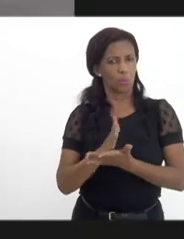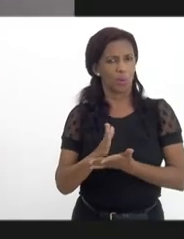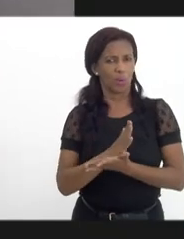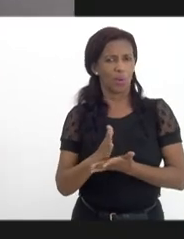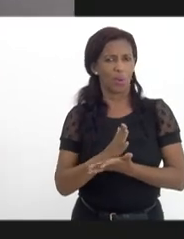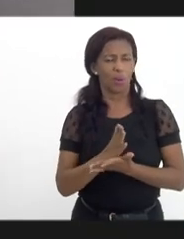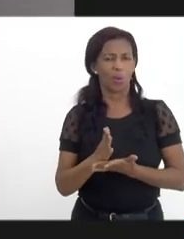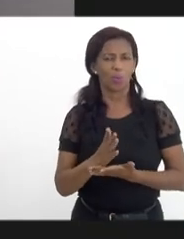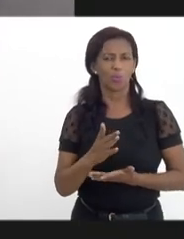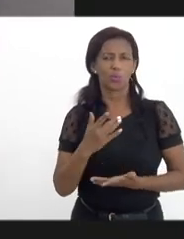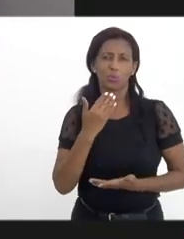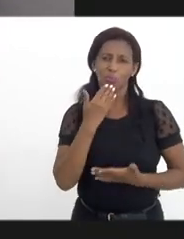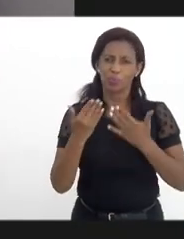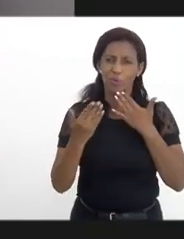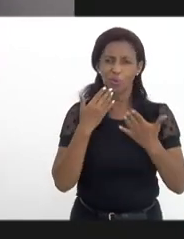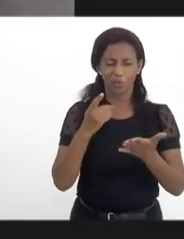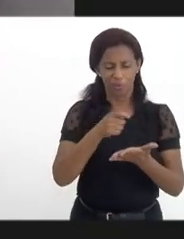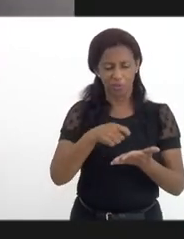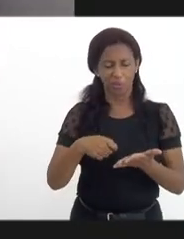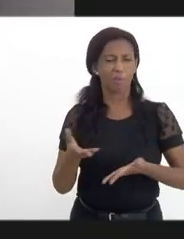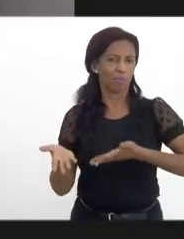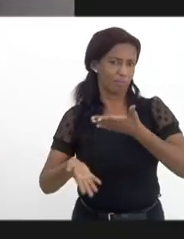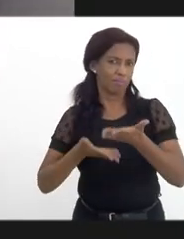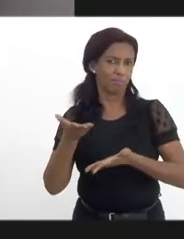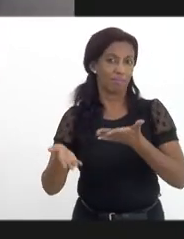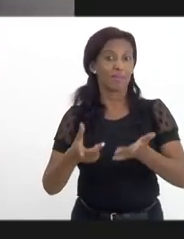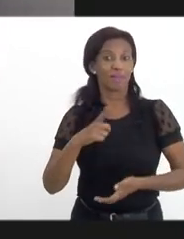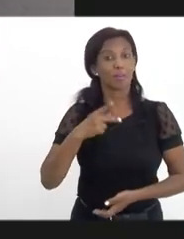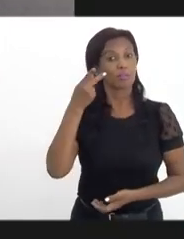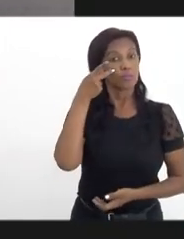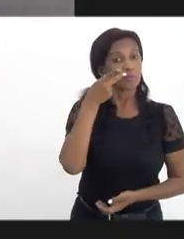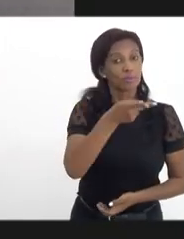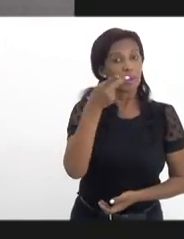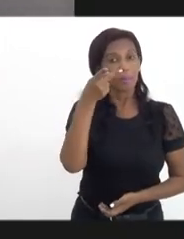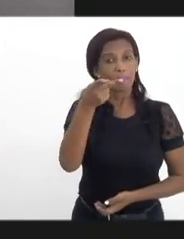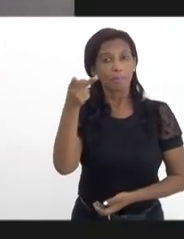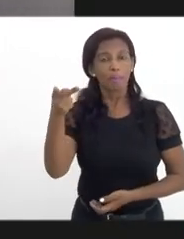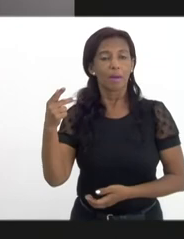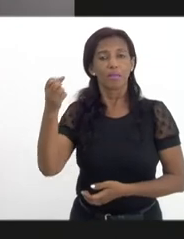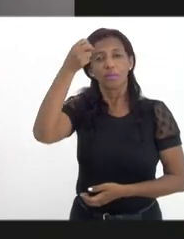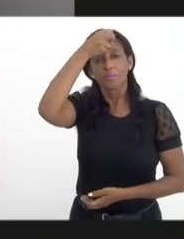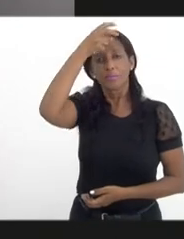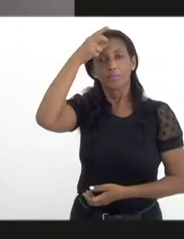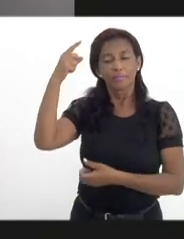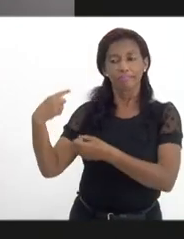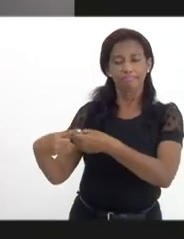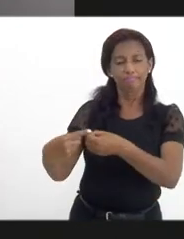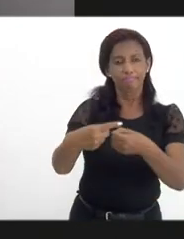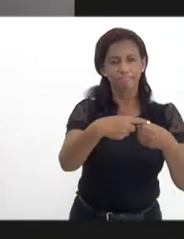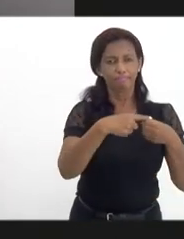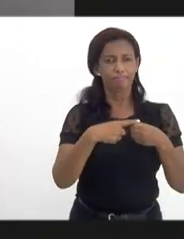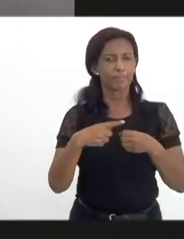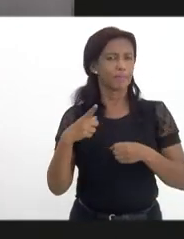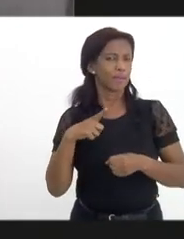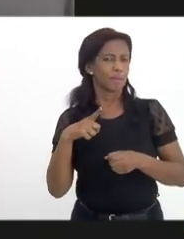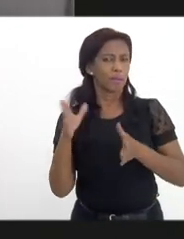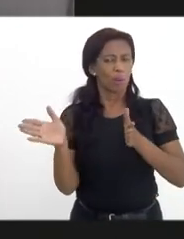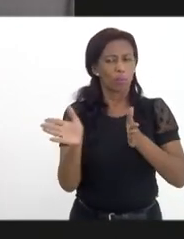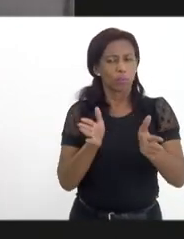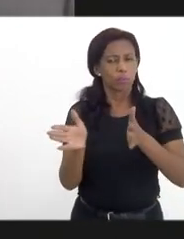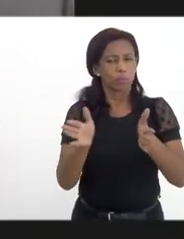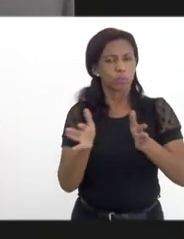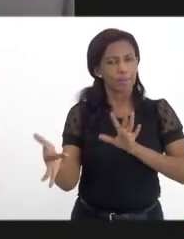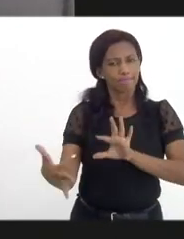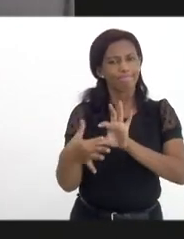que dentro, em breve, como falei, a gente vai estar tratando. Temos visitado os municípios com o intuito também de estreitar esse